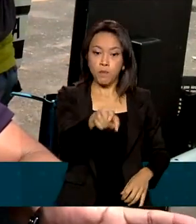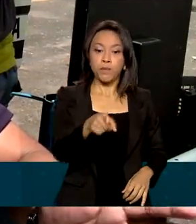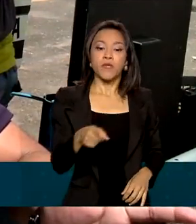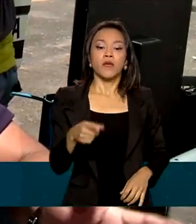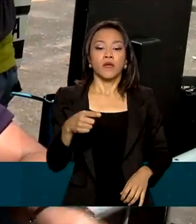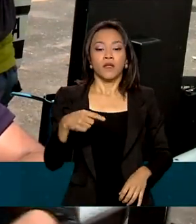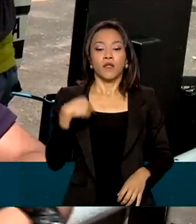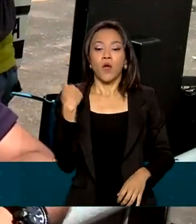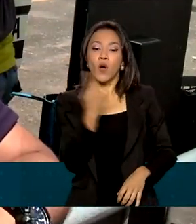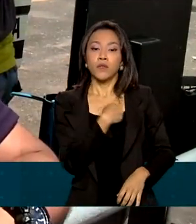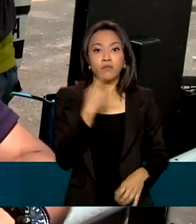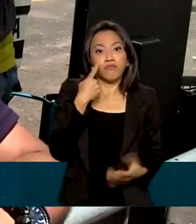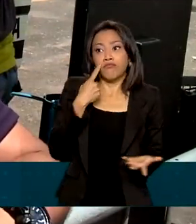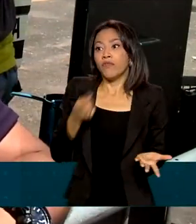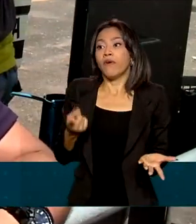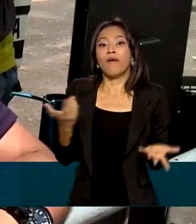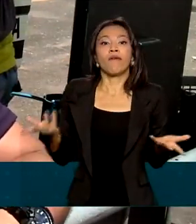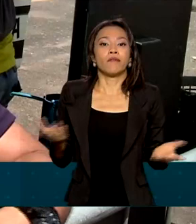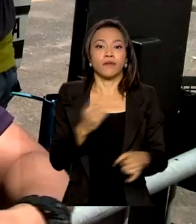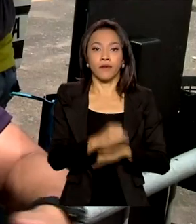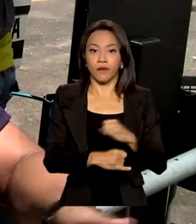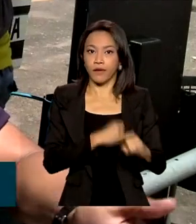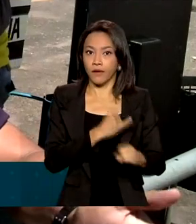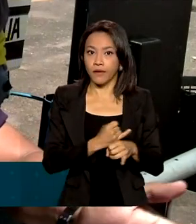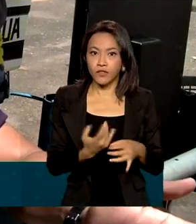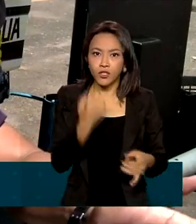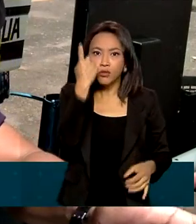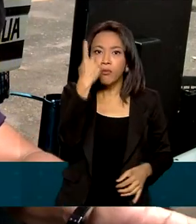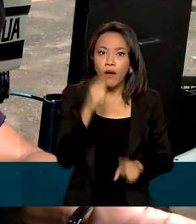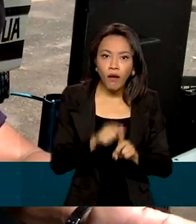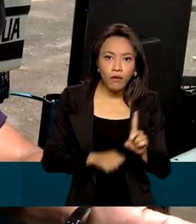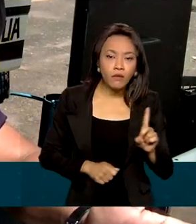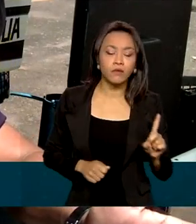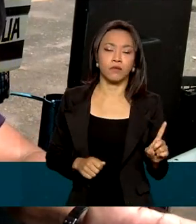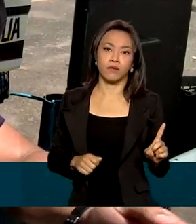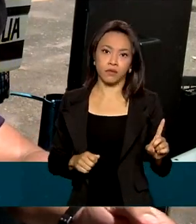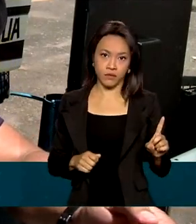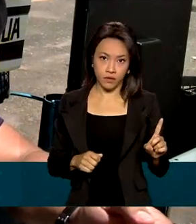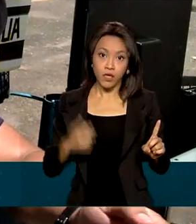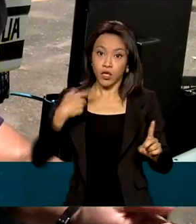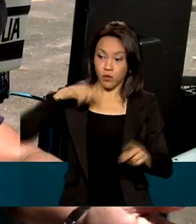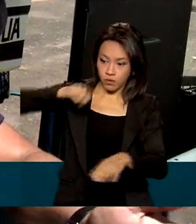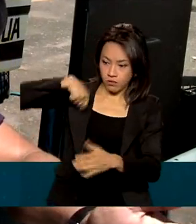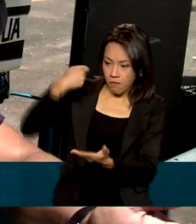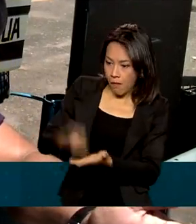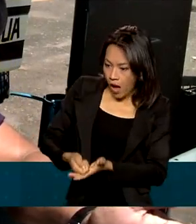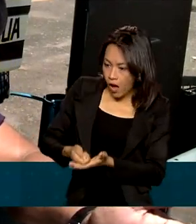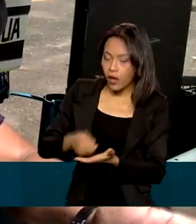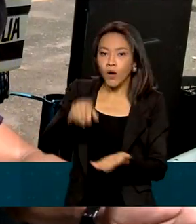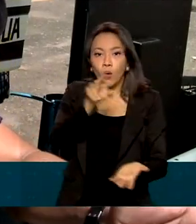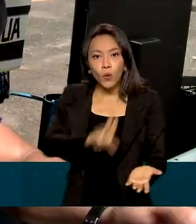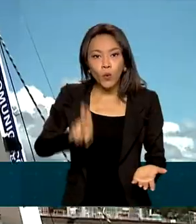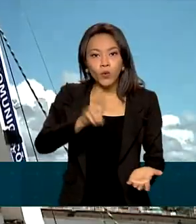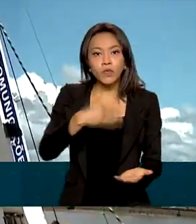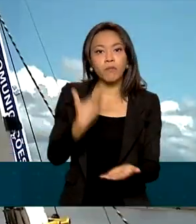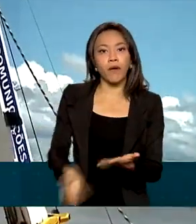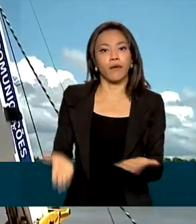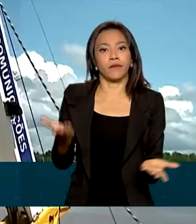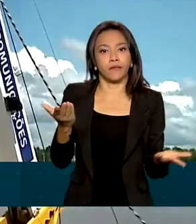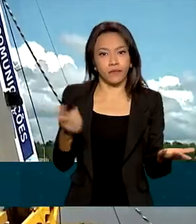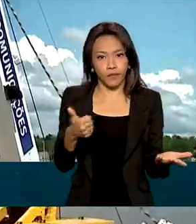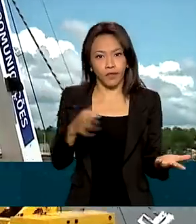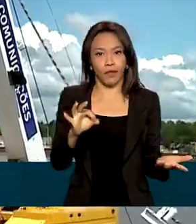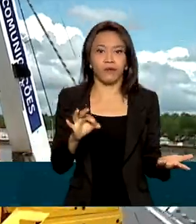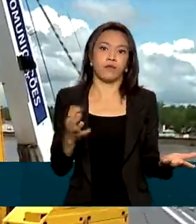a gente não vê a internet, entendeu? Acho que em um mês que a gente faz o pagamento, a gente perde 10. São